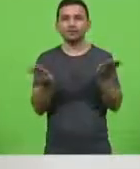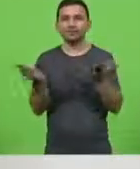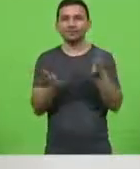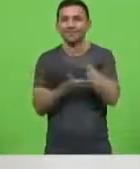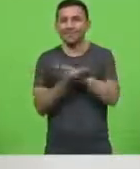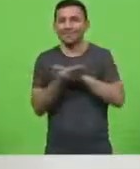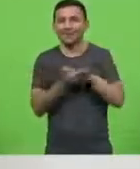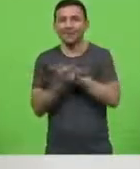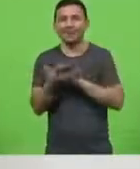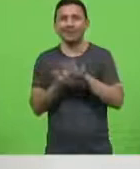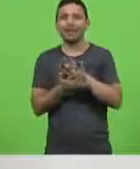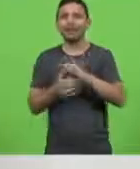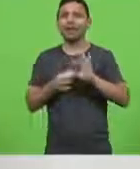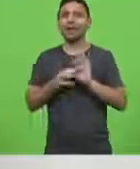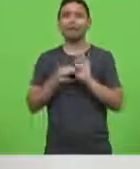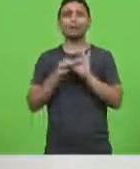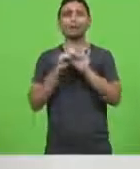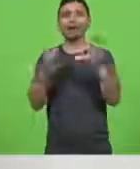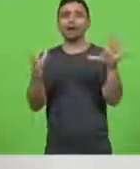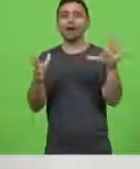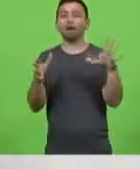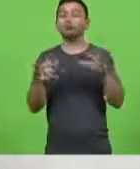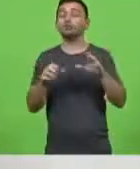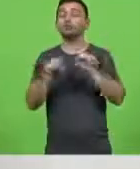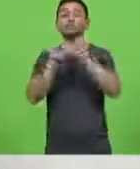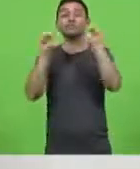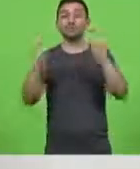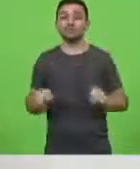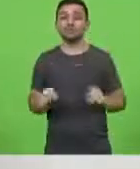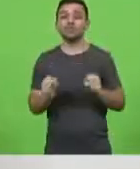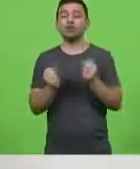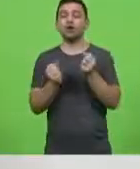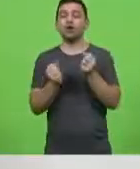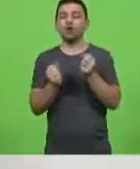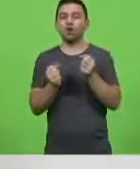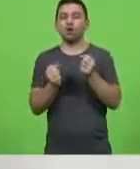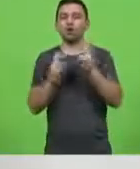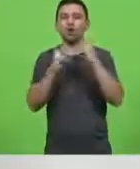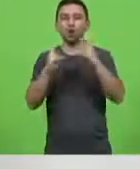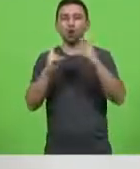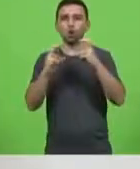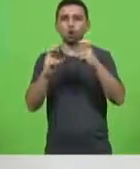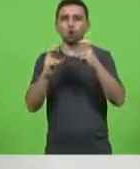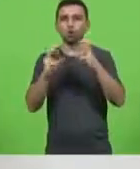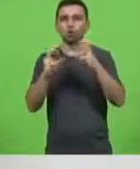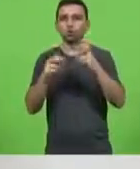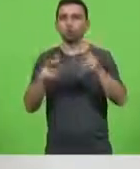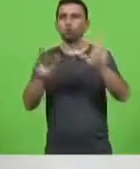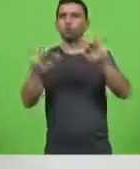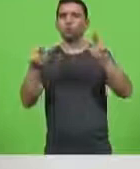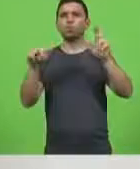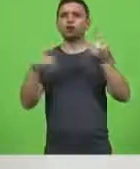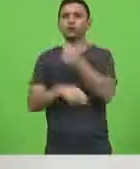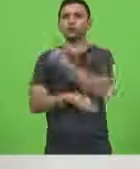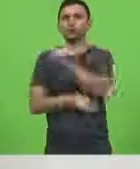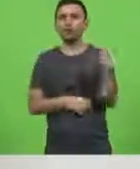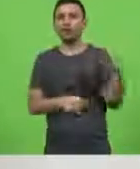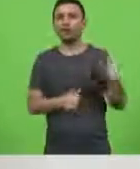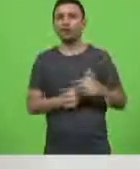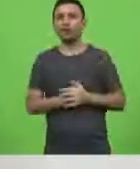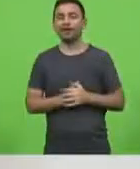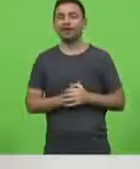para a concessão do sistema de transporte coletivo intermunicipal nunca houve nunca houve